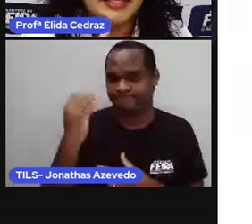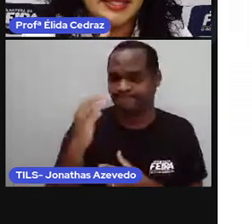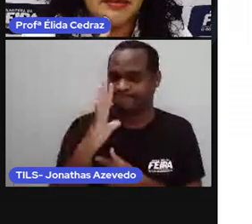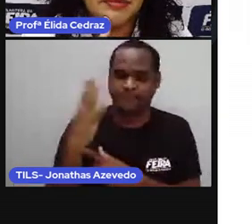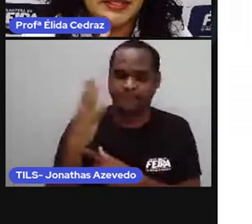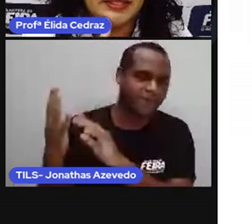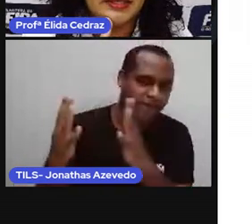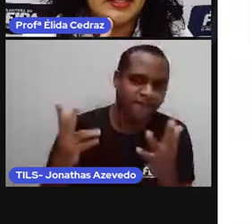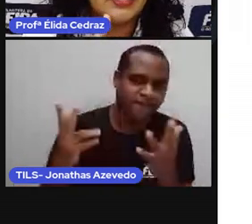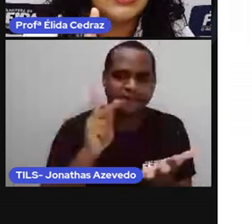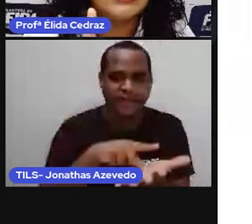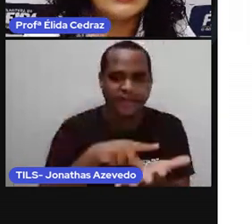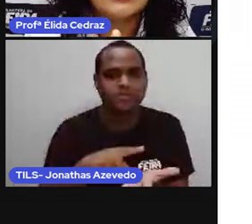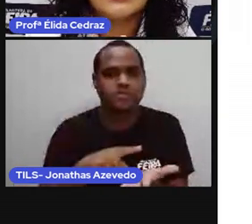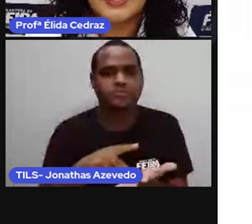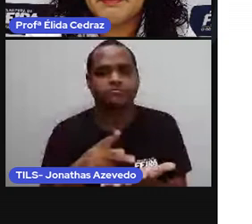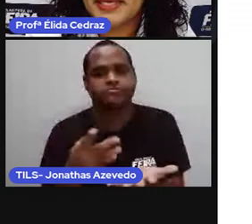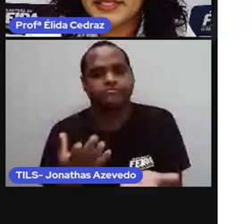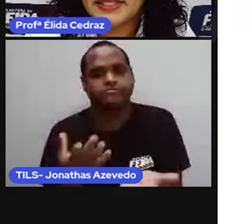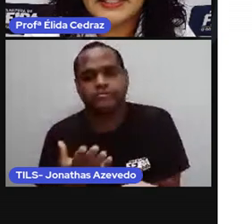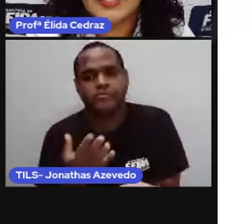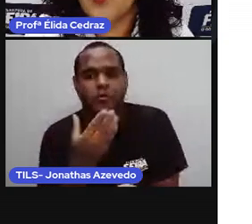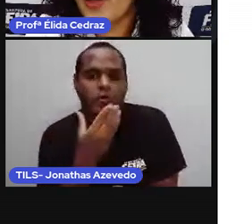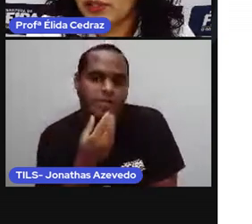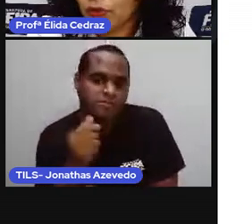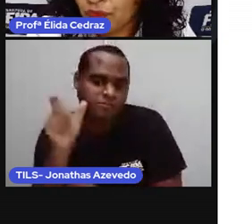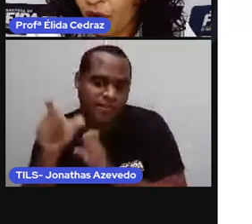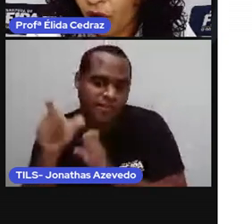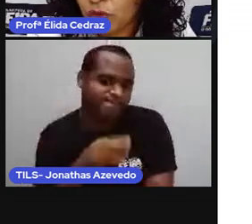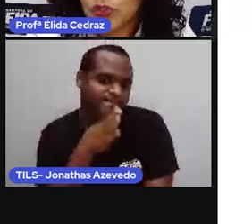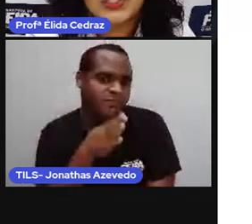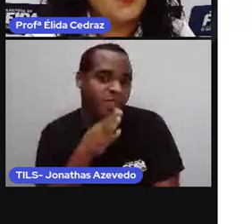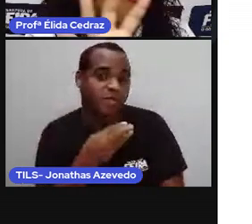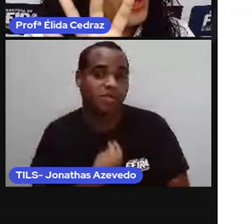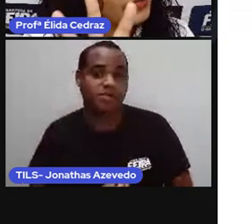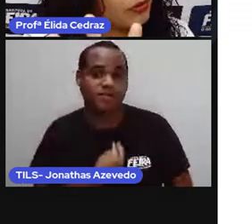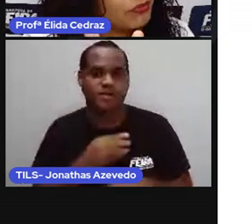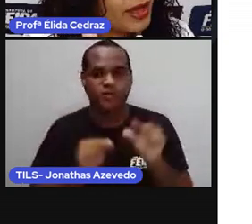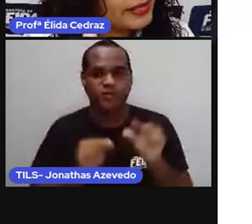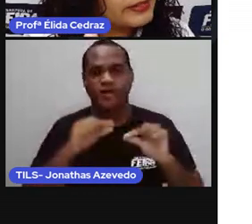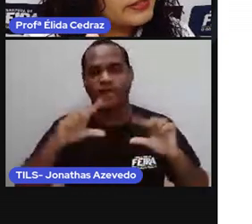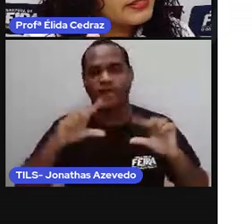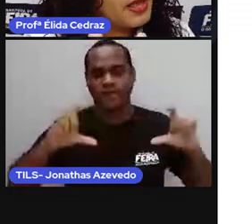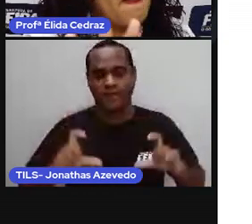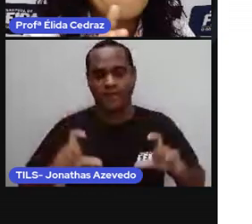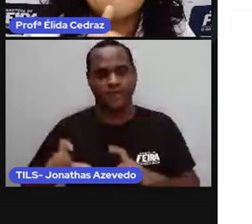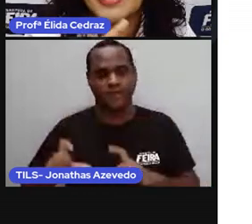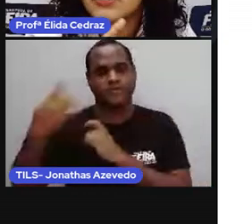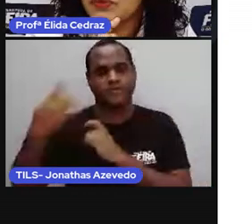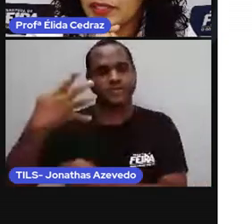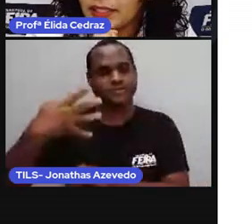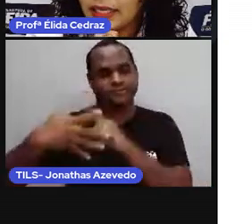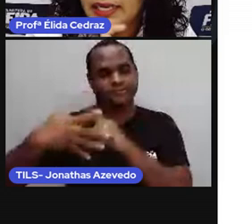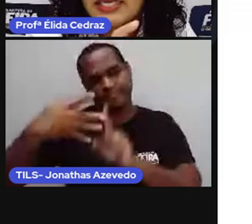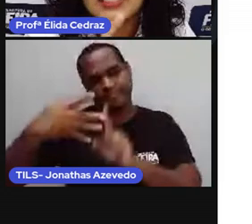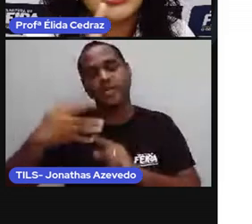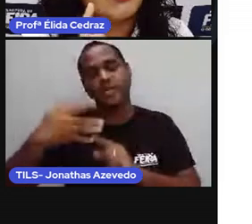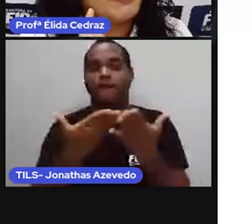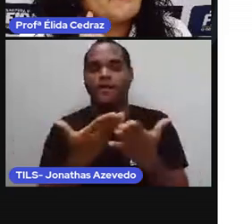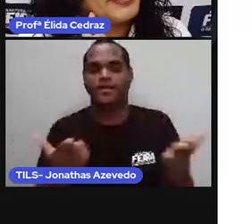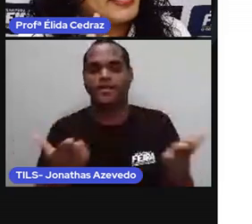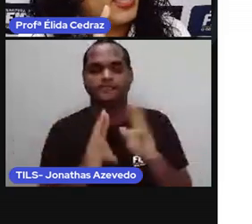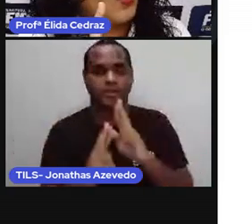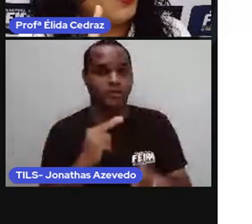fase da vida. Tem quatro fotos são quatro fases mas você